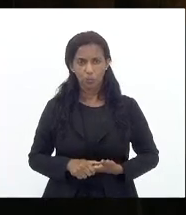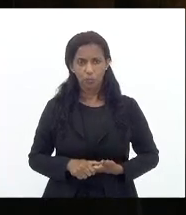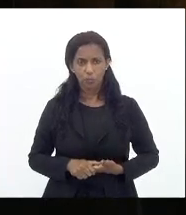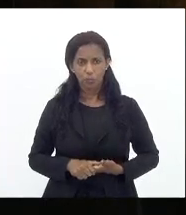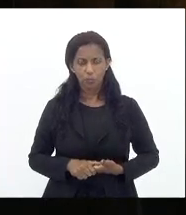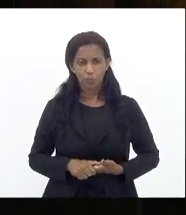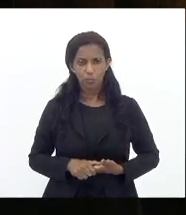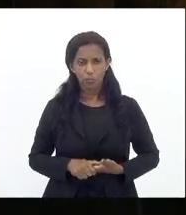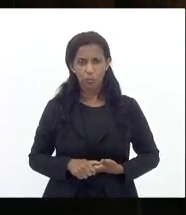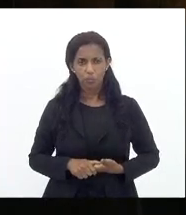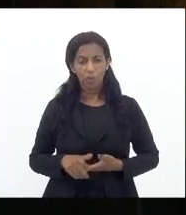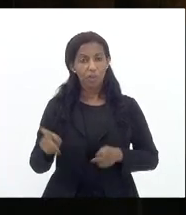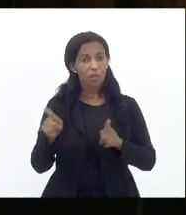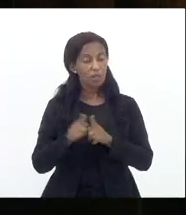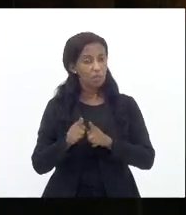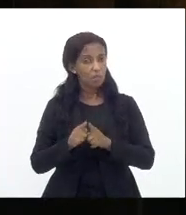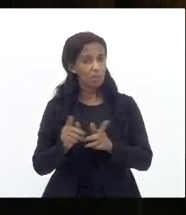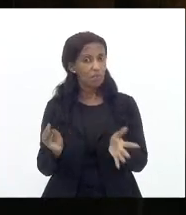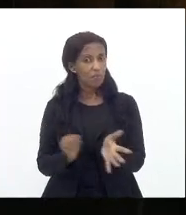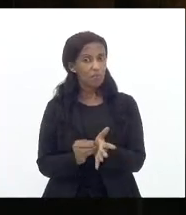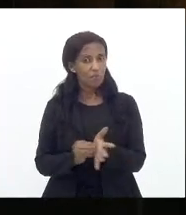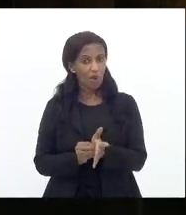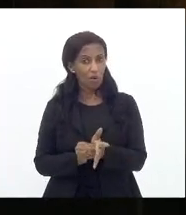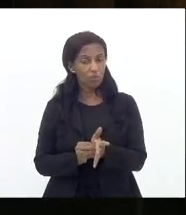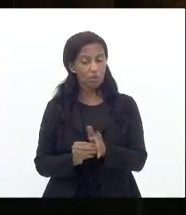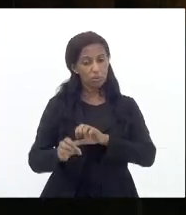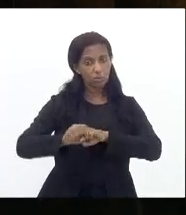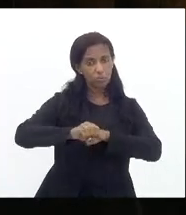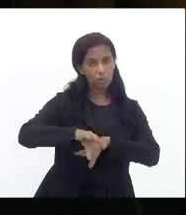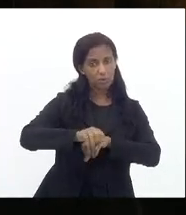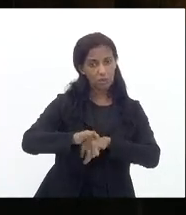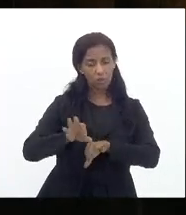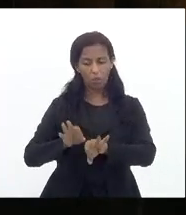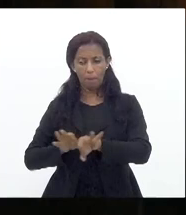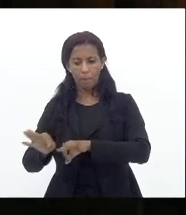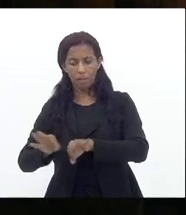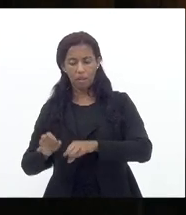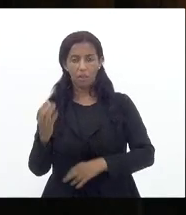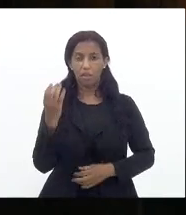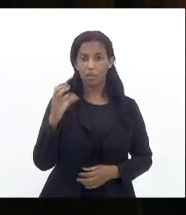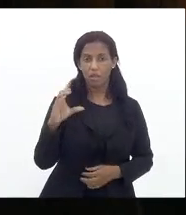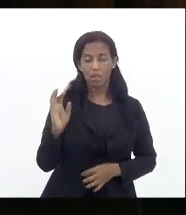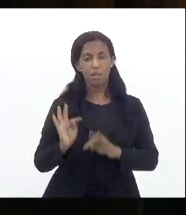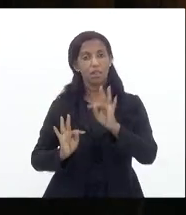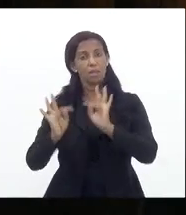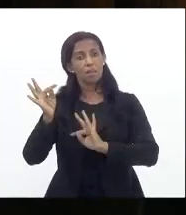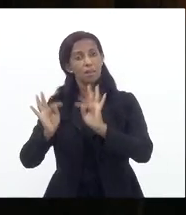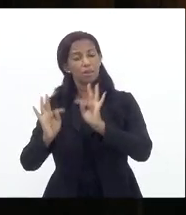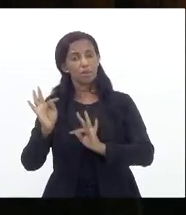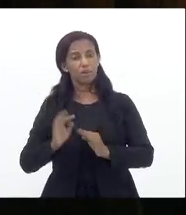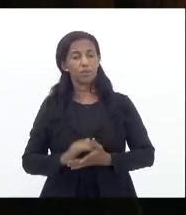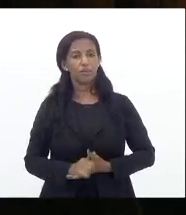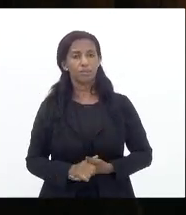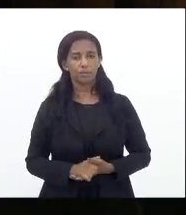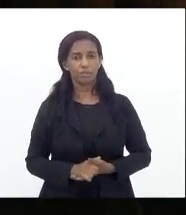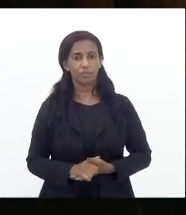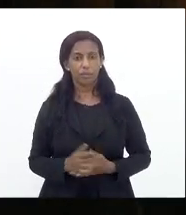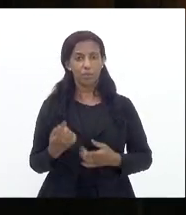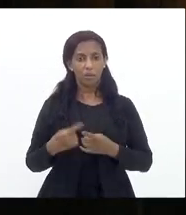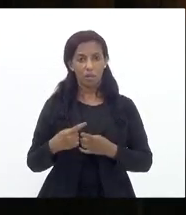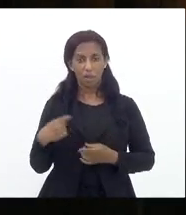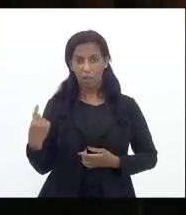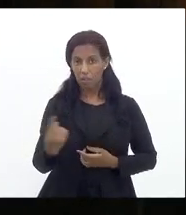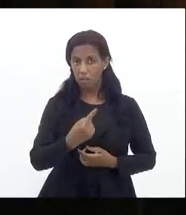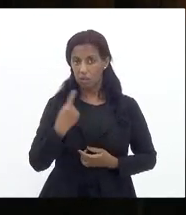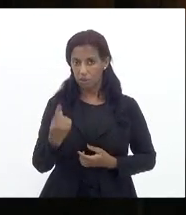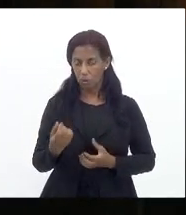falta o planejamento na educação na ciência na tecnologia porque se nós